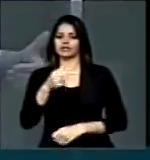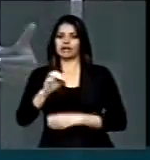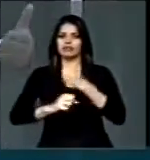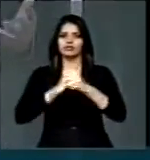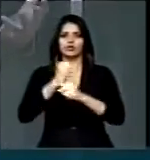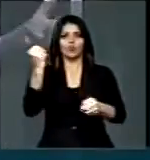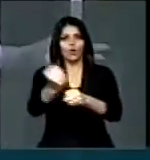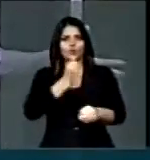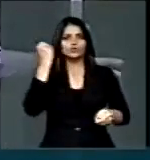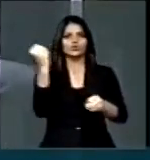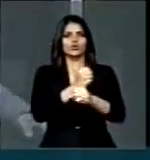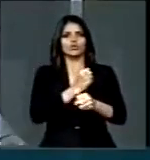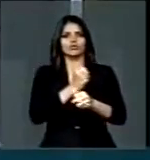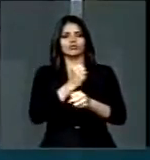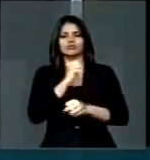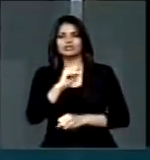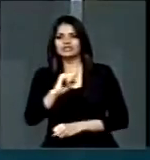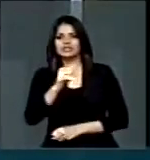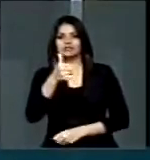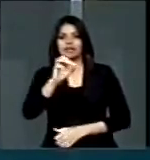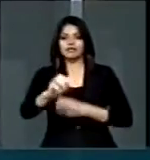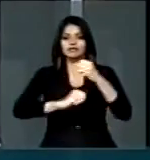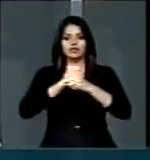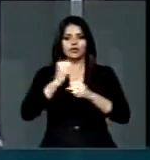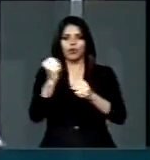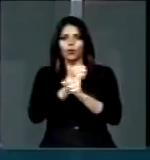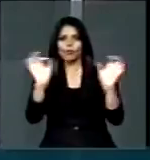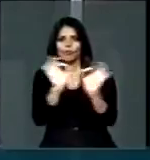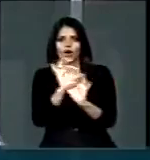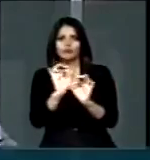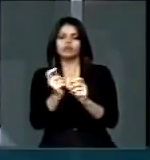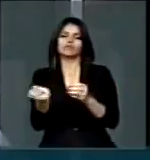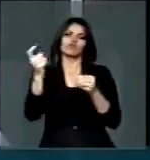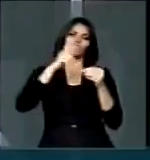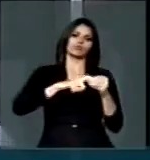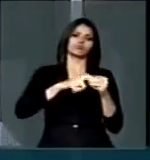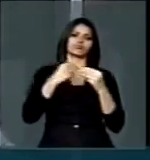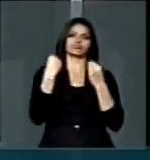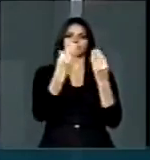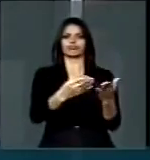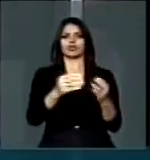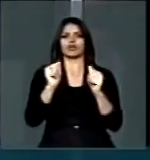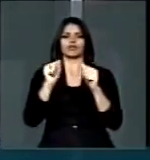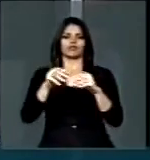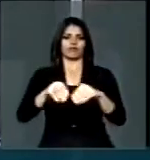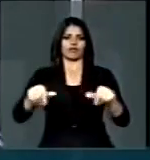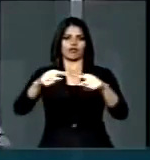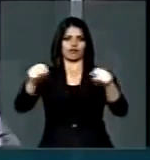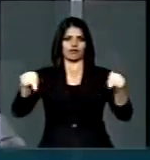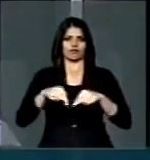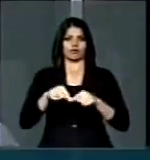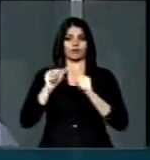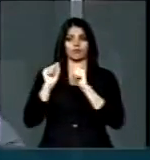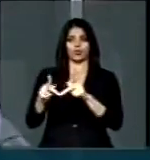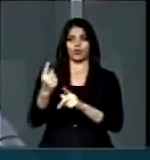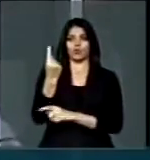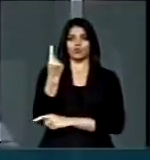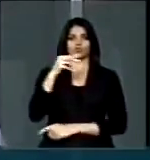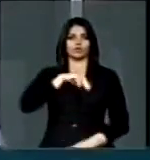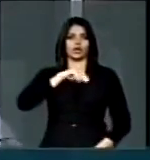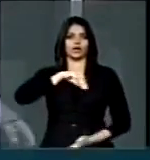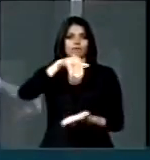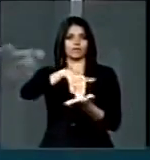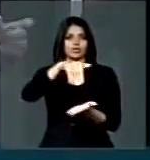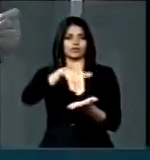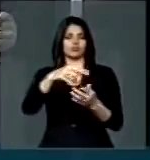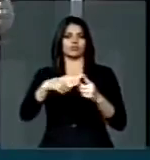anos construir para não, senão teria que devolver o terreno. Ela é aposentada com um salário mínimo, precisa pagar um plano